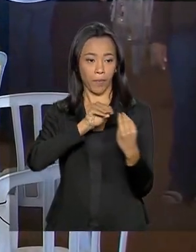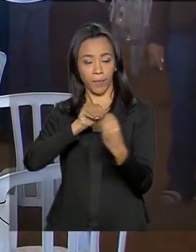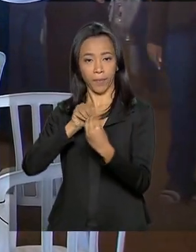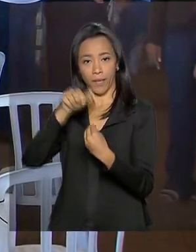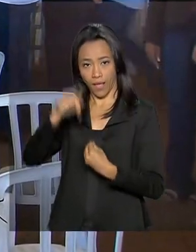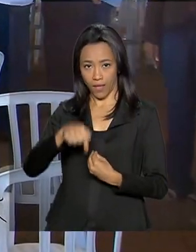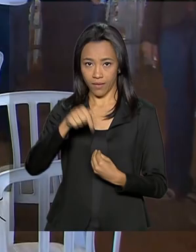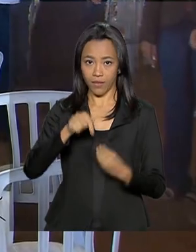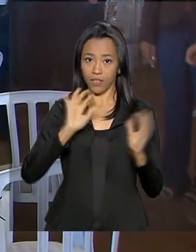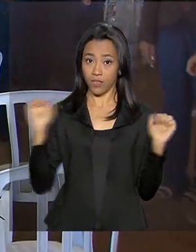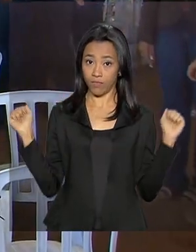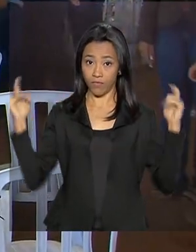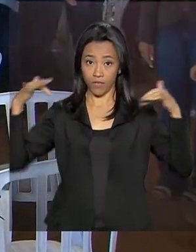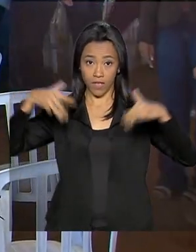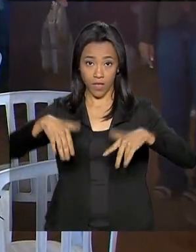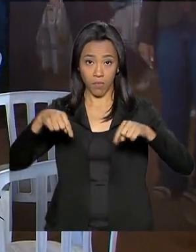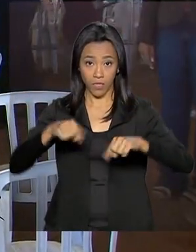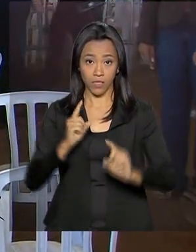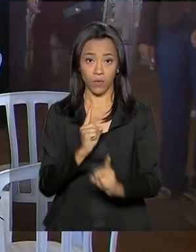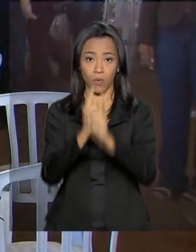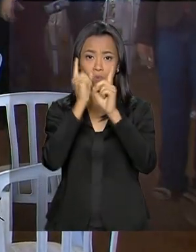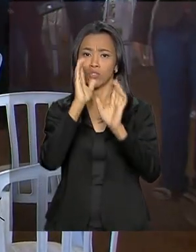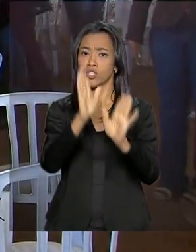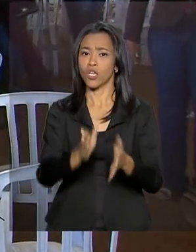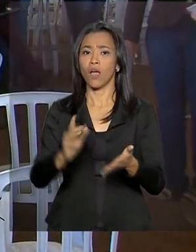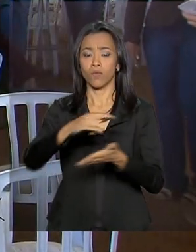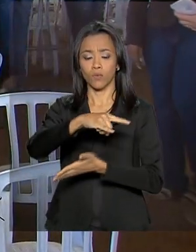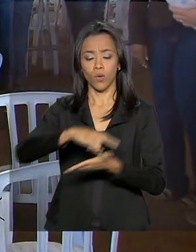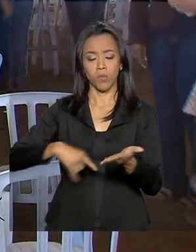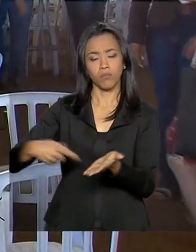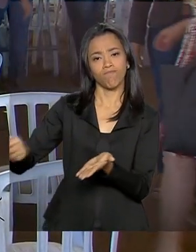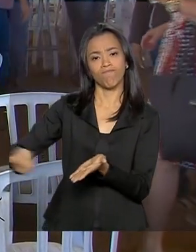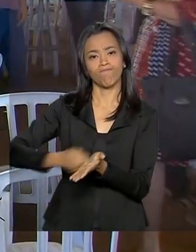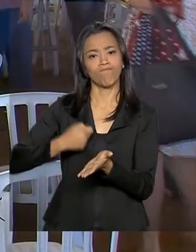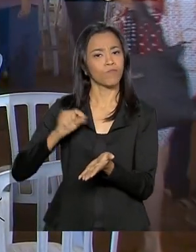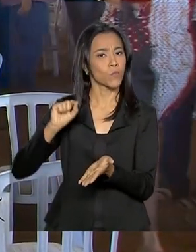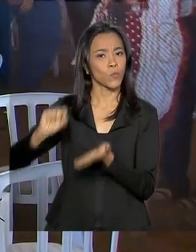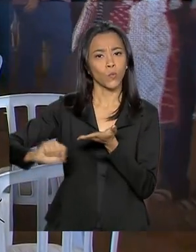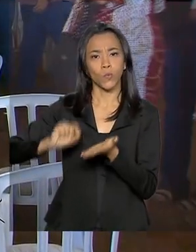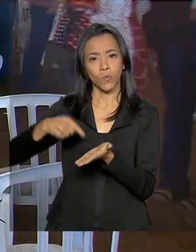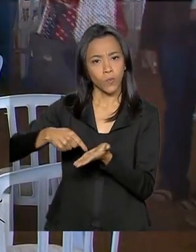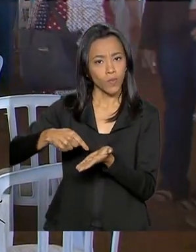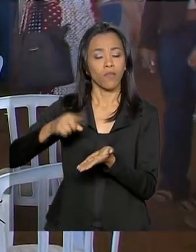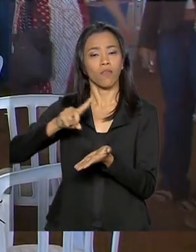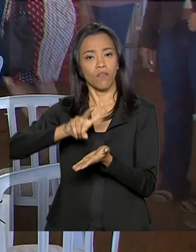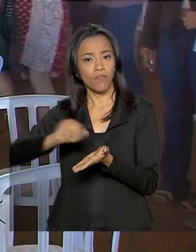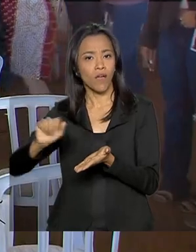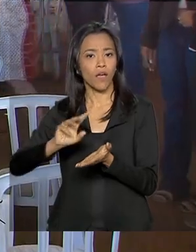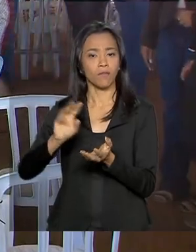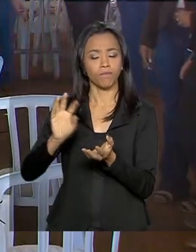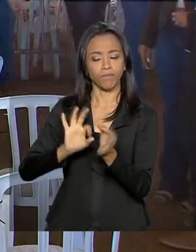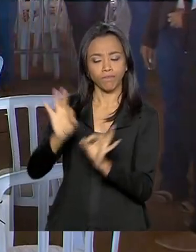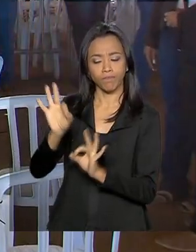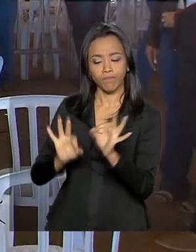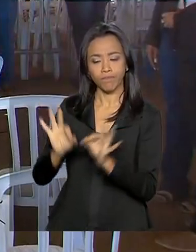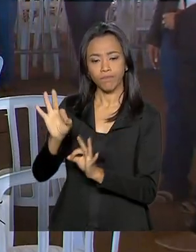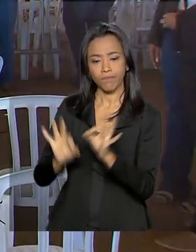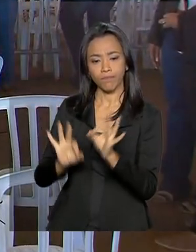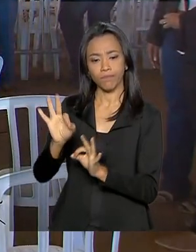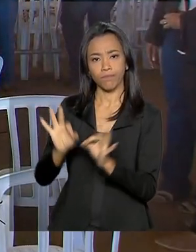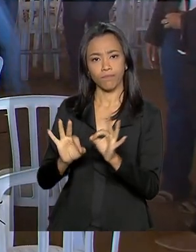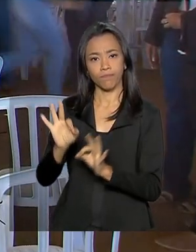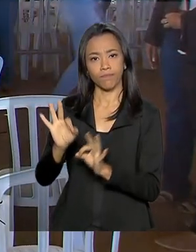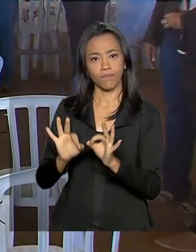de Aragaças, em Goiás. Bom, foi assinado um acordo que vai elaborar um projeto, na verdade o